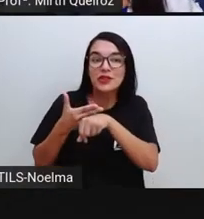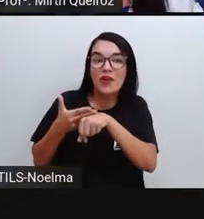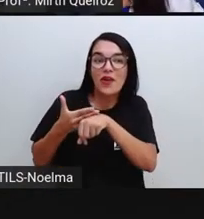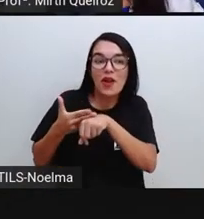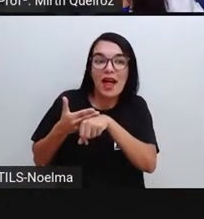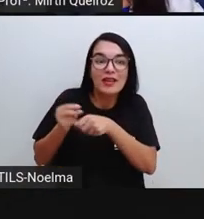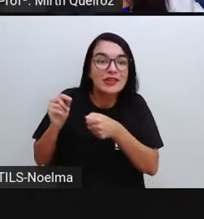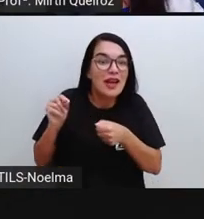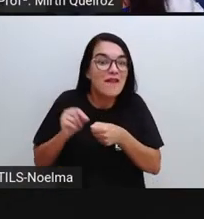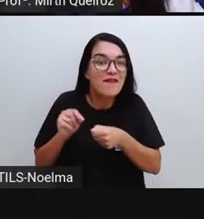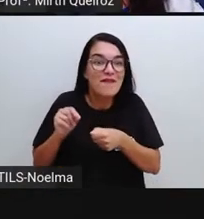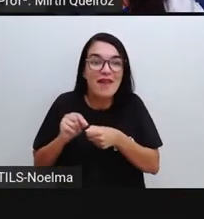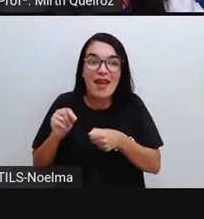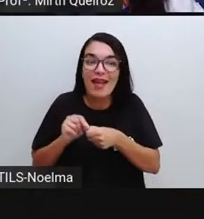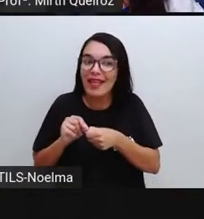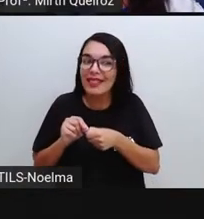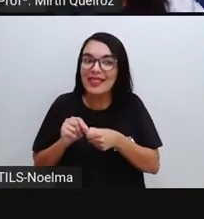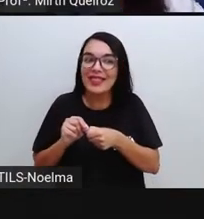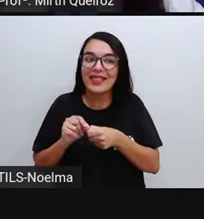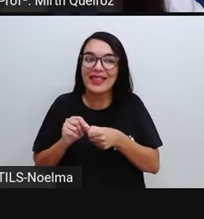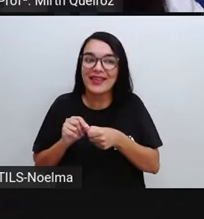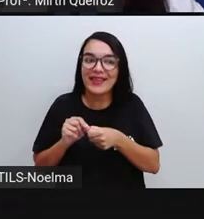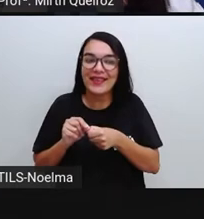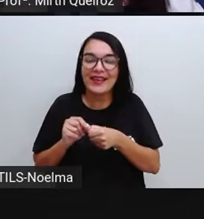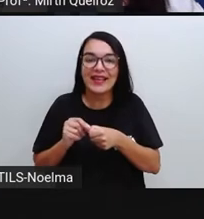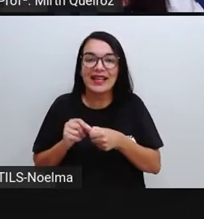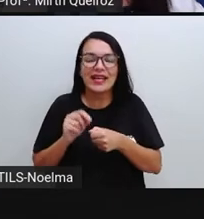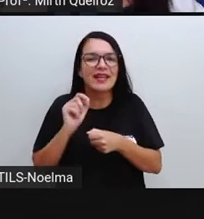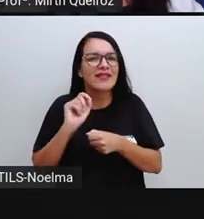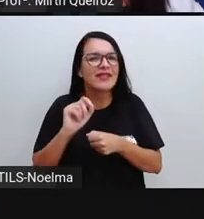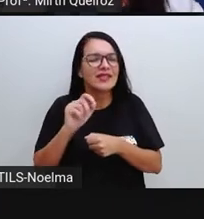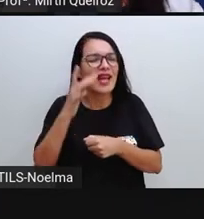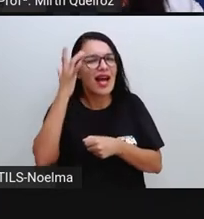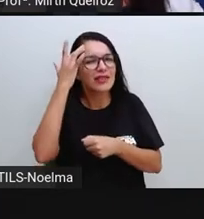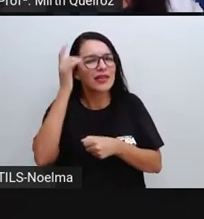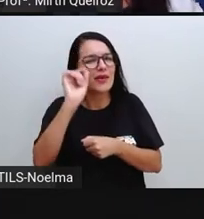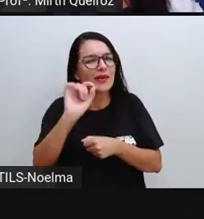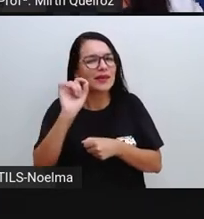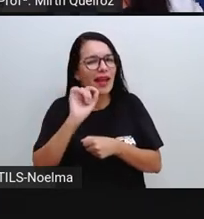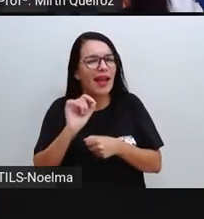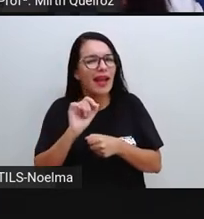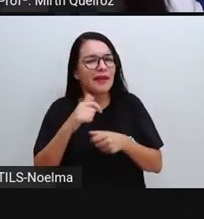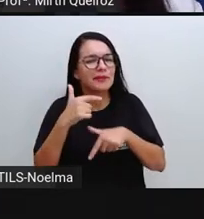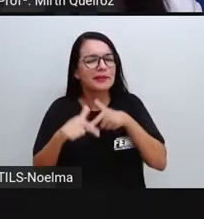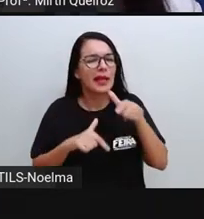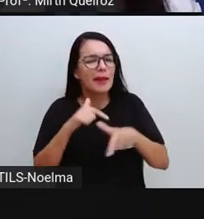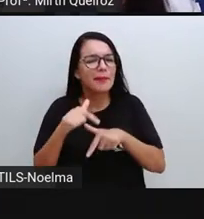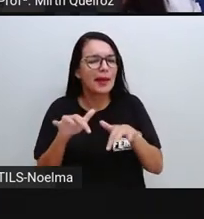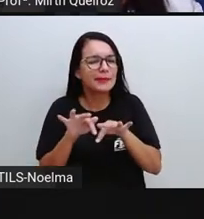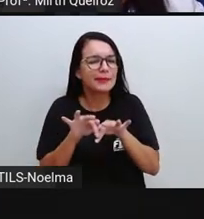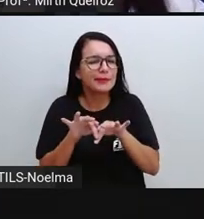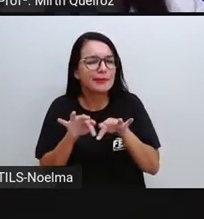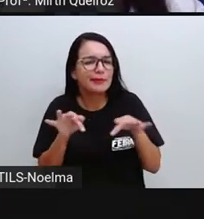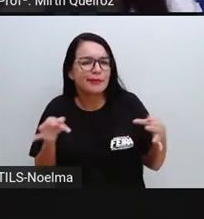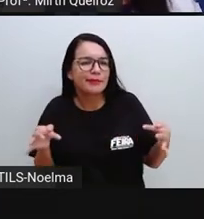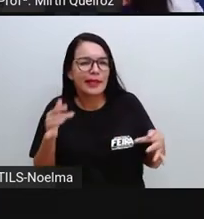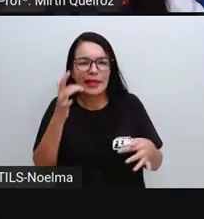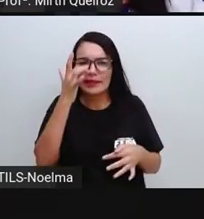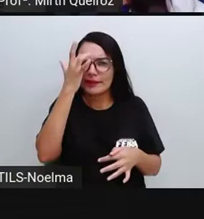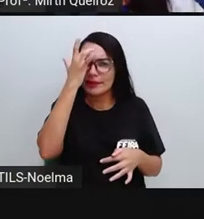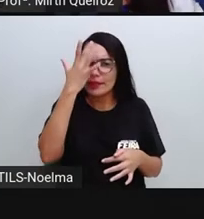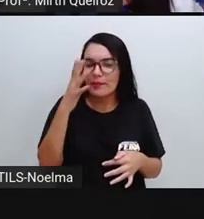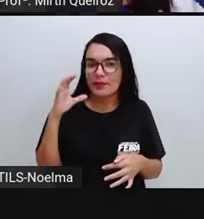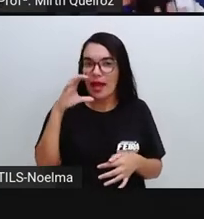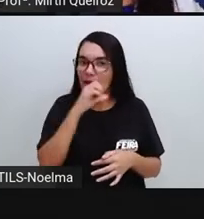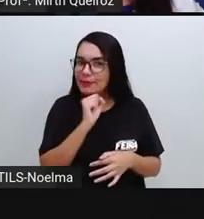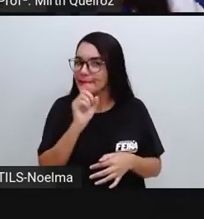ele é produzido? Quem achou que seria uma atividade simples, uma atividade rápida,